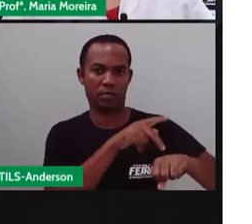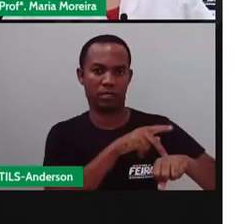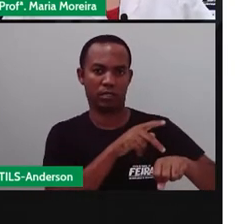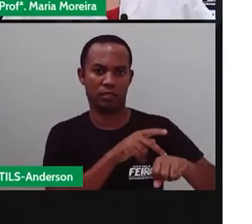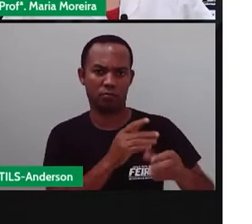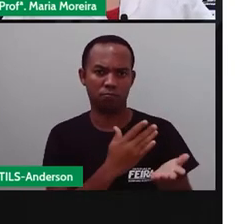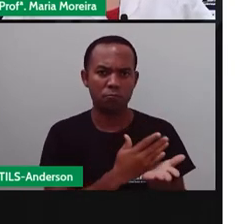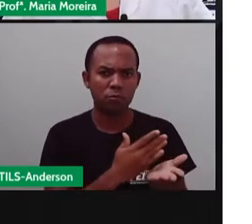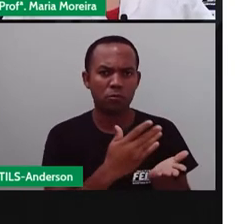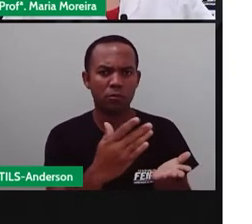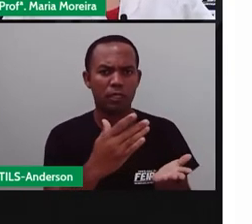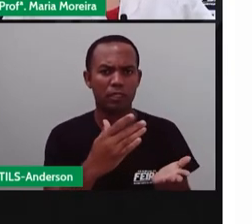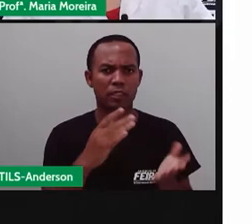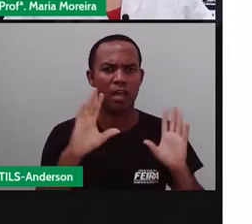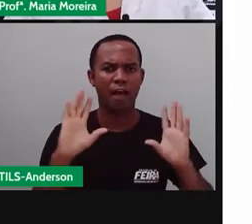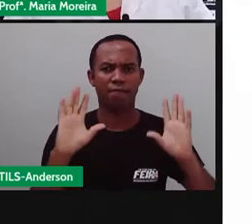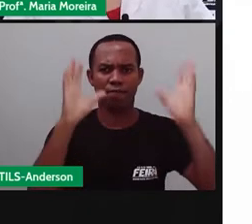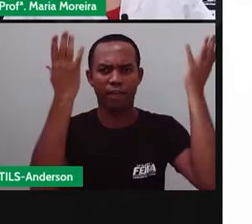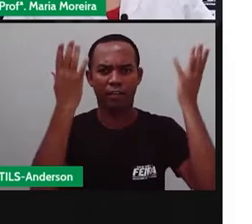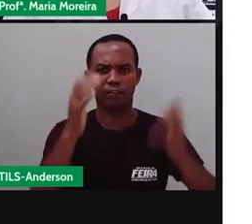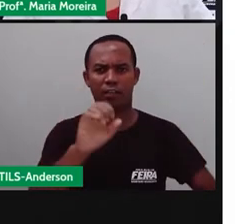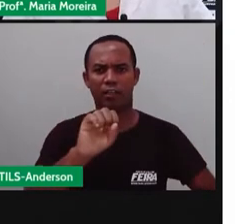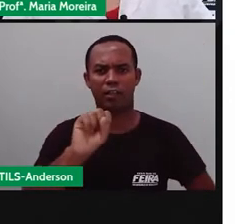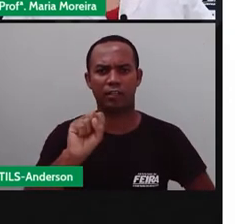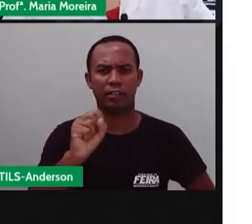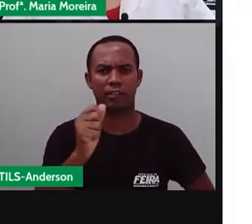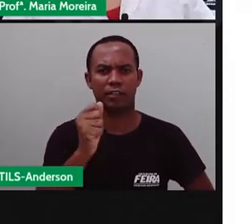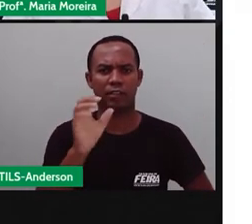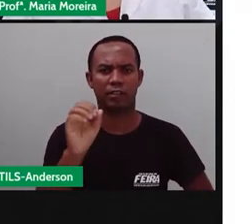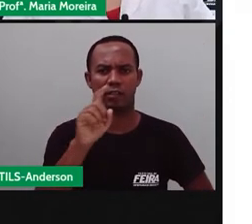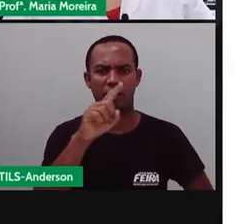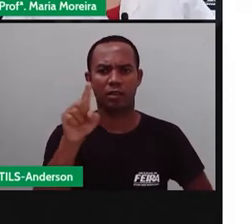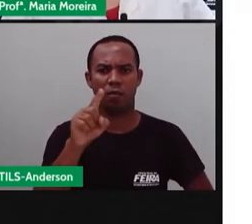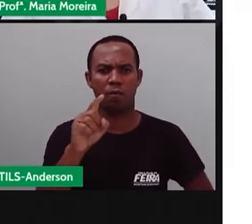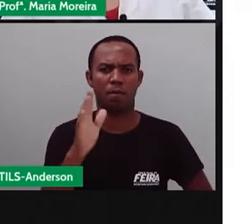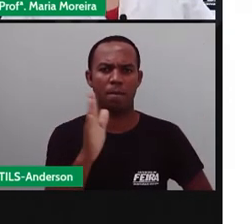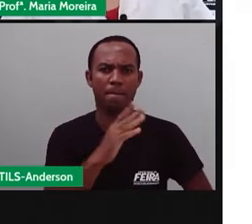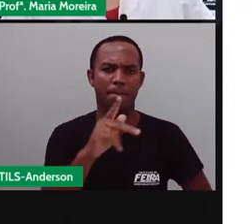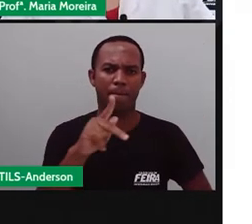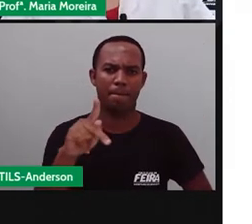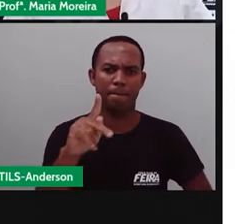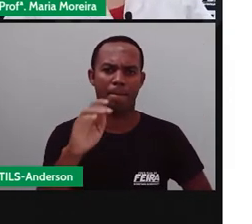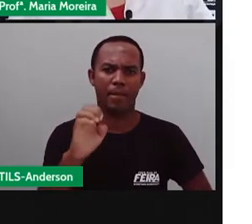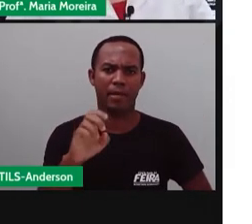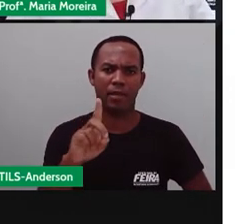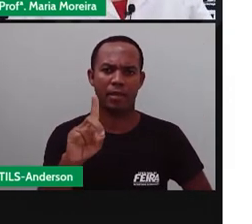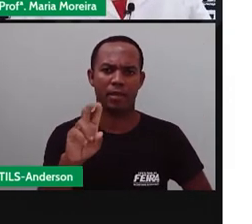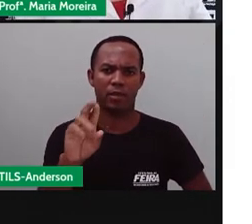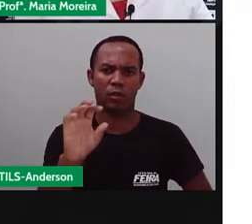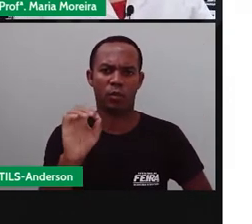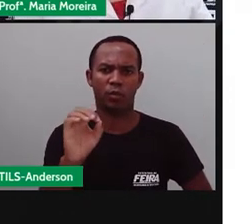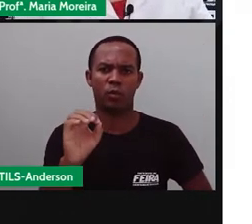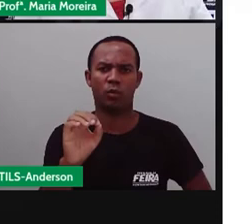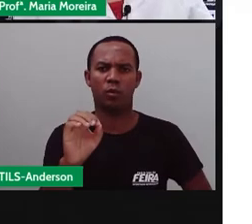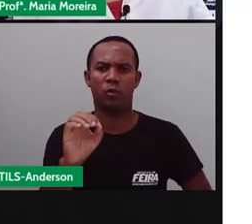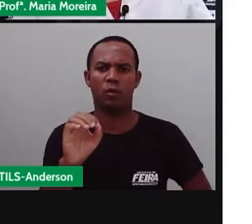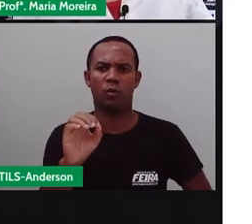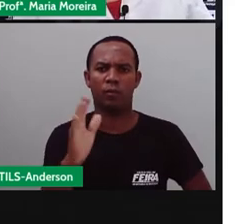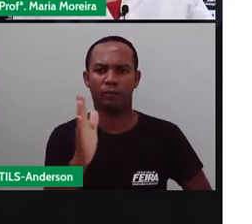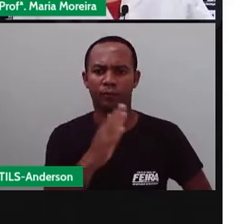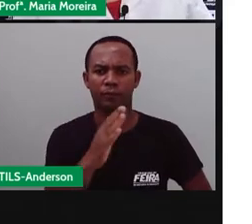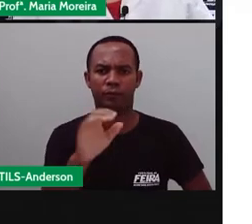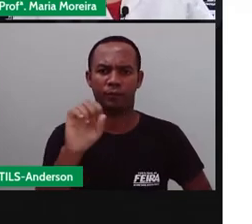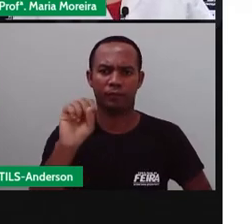comemorações referentes a São Pedro e Santo Antônio. É isso? Então, primeiro veio quem? São Pedro e Santo